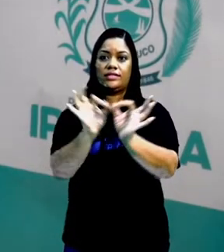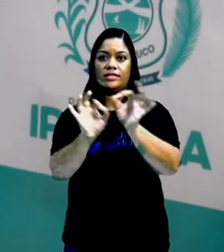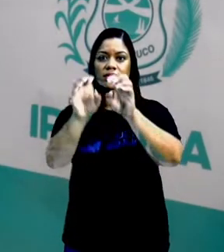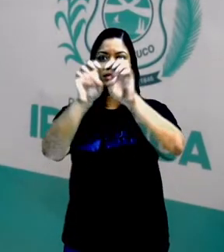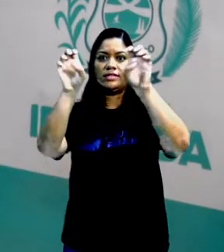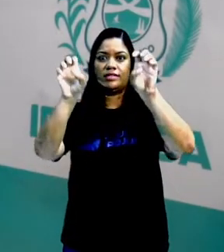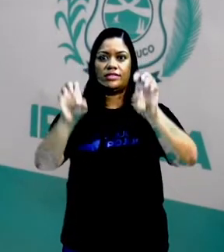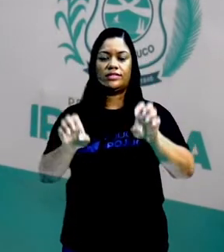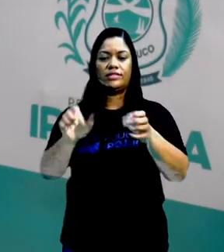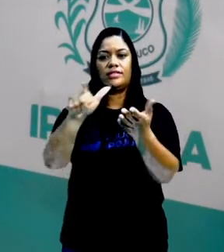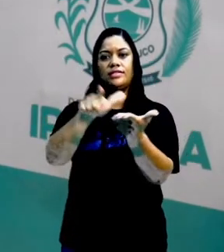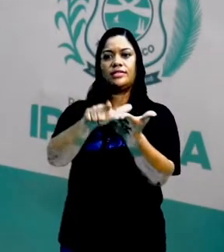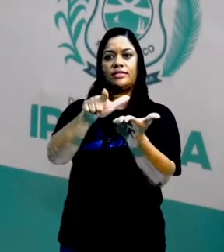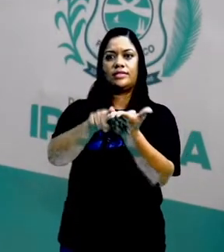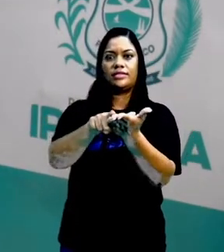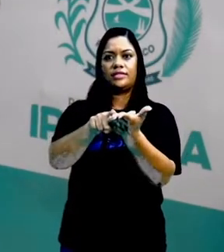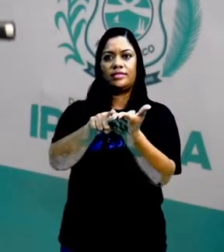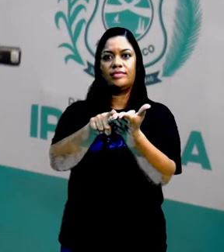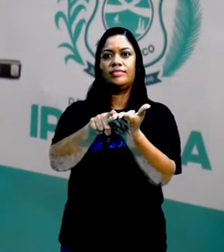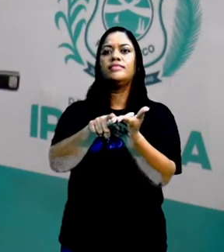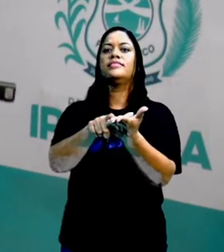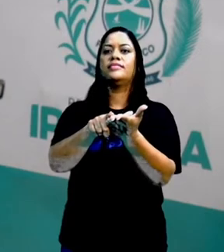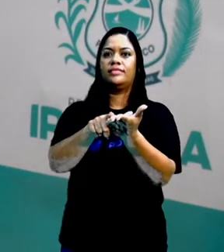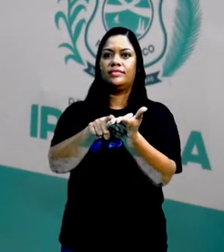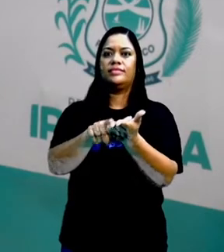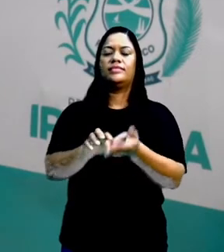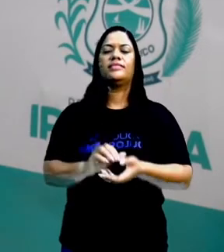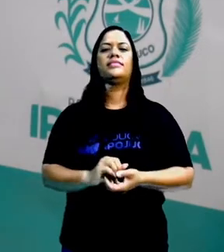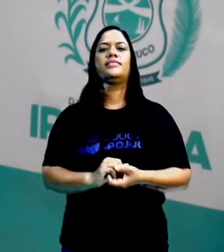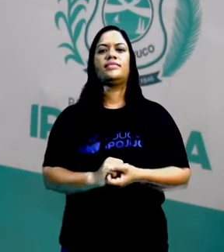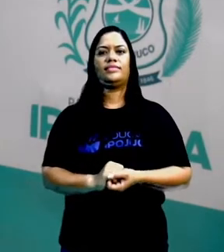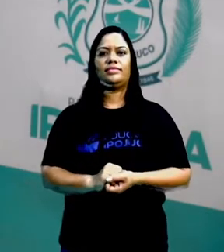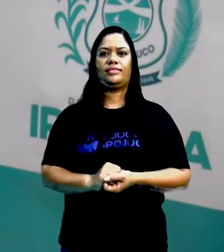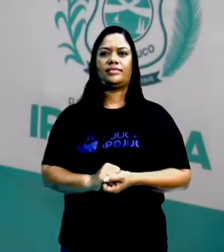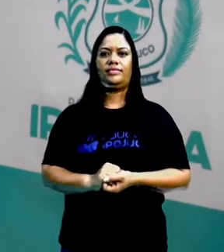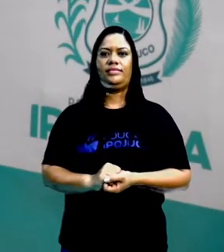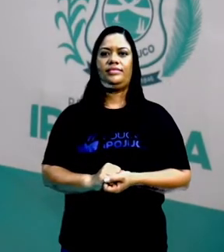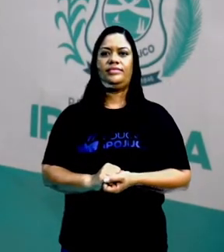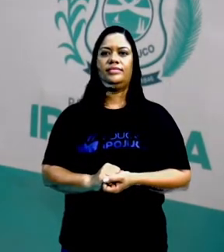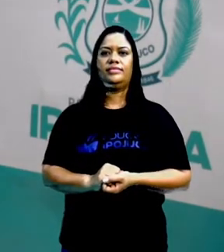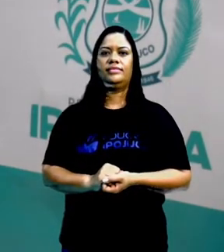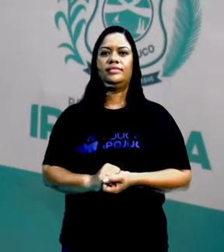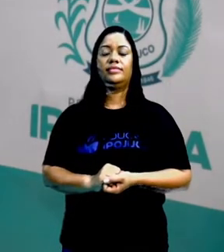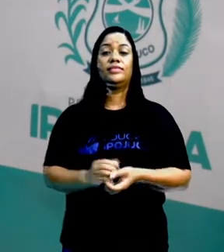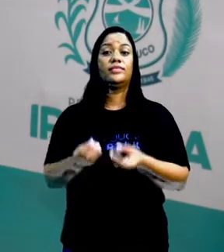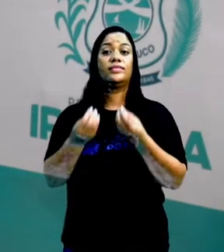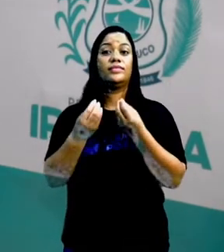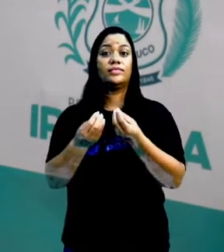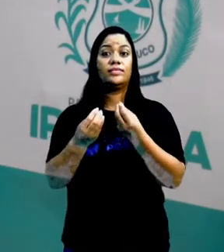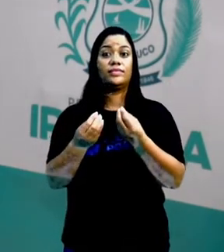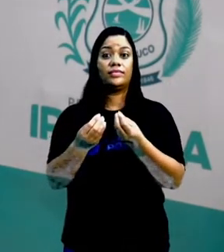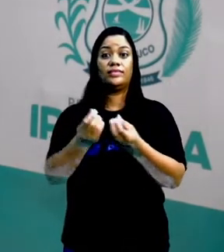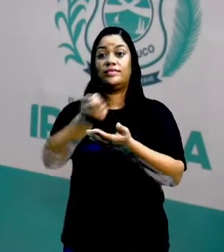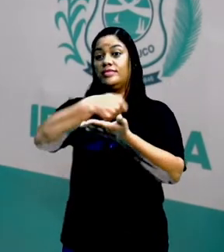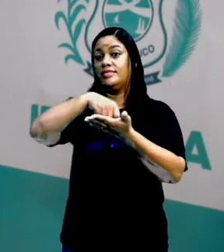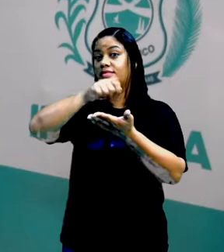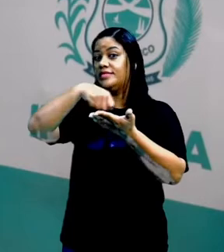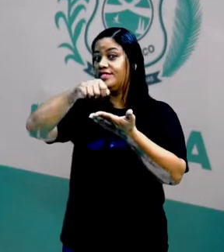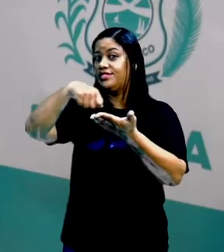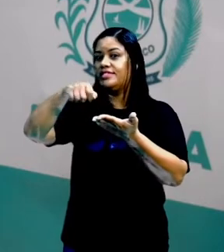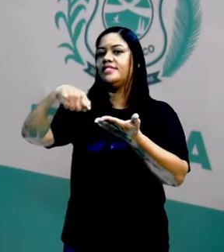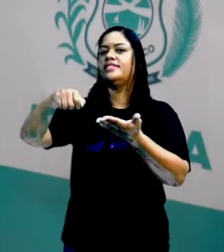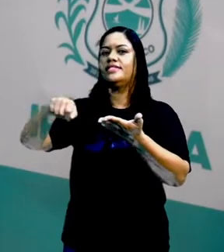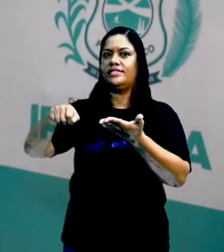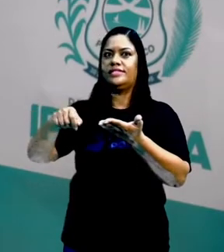apresenta no papel, a forma como ele ocupa esse espaço no papel, a maneira como ele é escrito